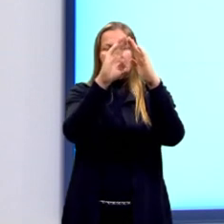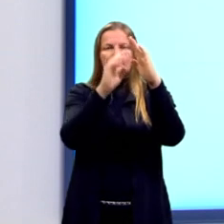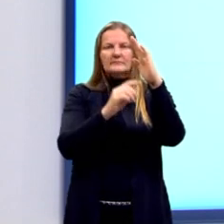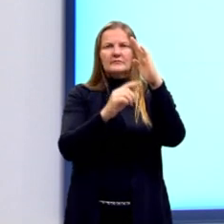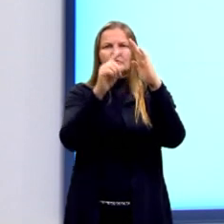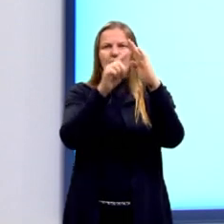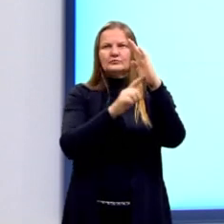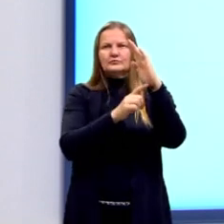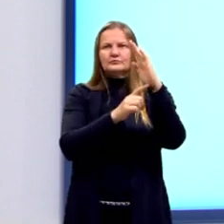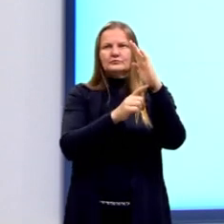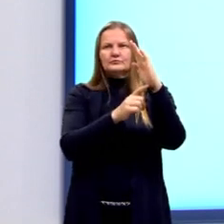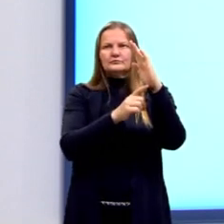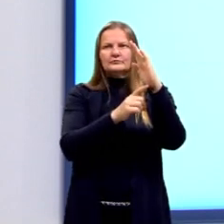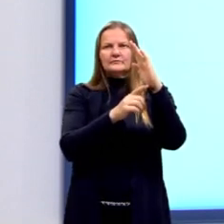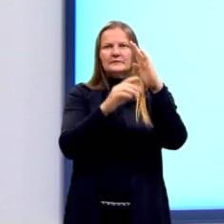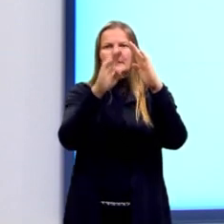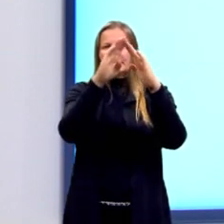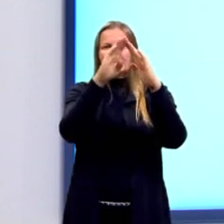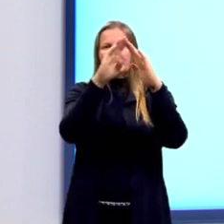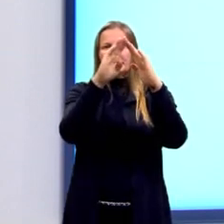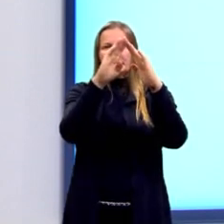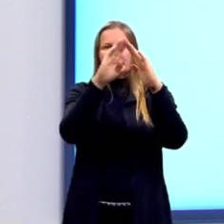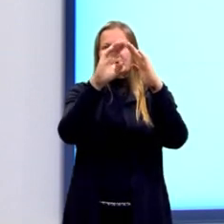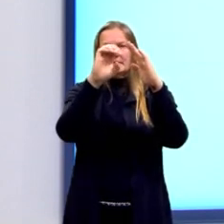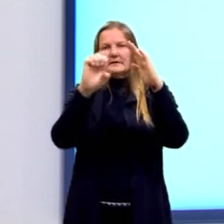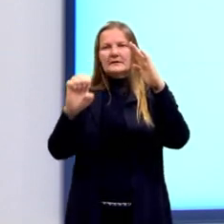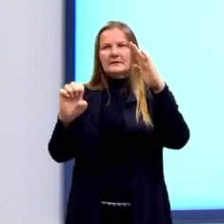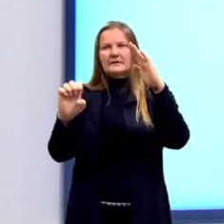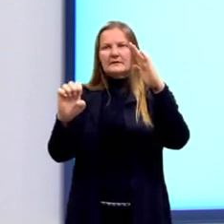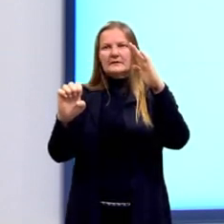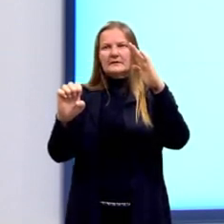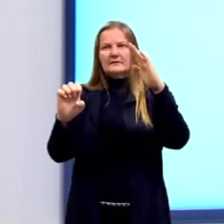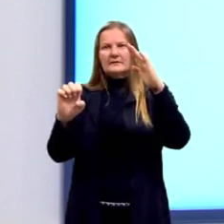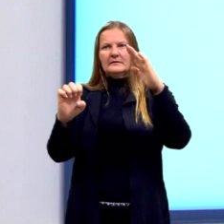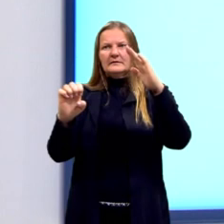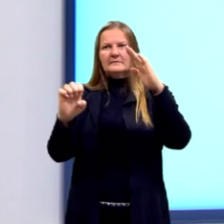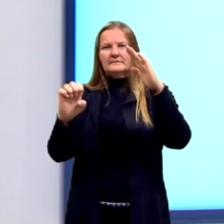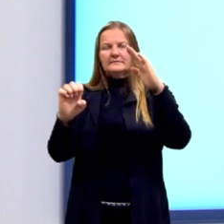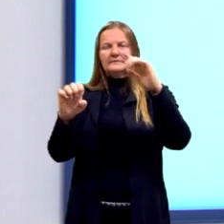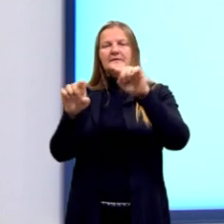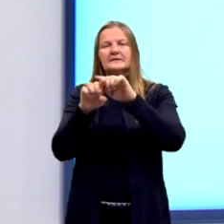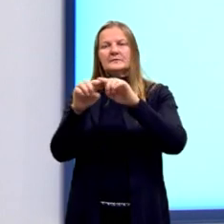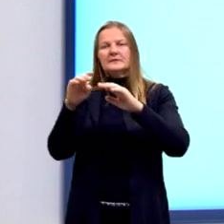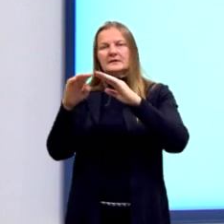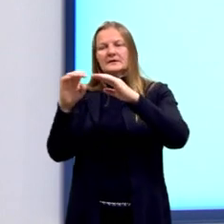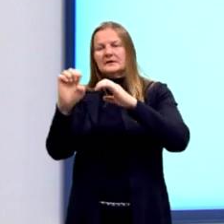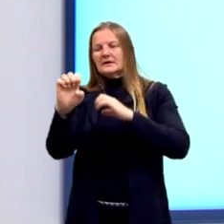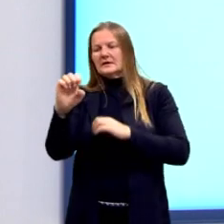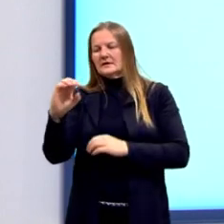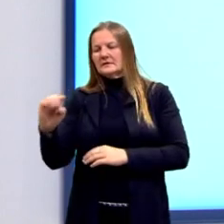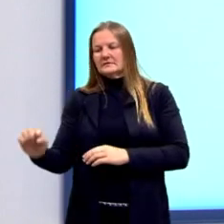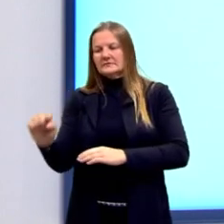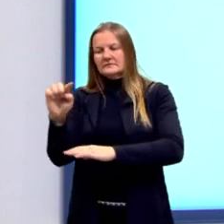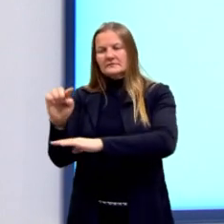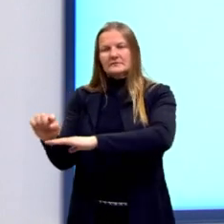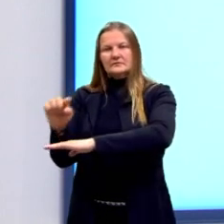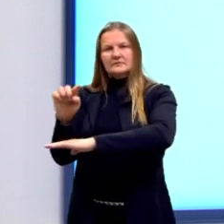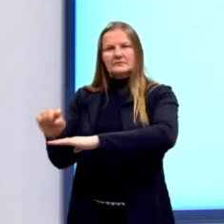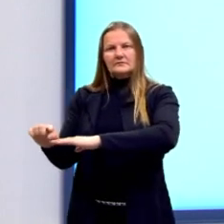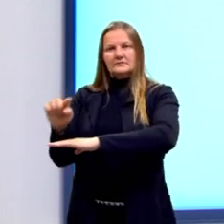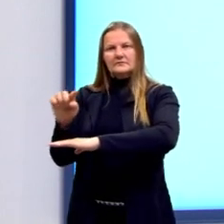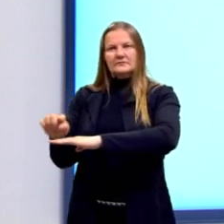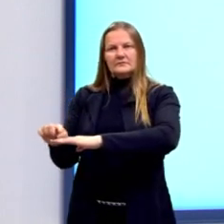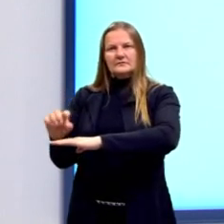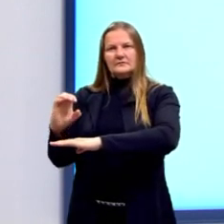segmento BE e também o segmento EC. Nós sabemos, então, as medidas.